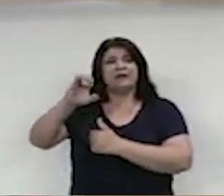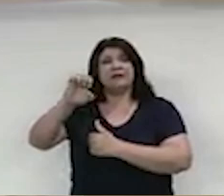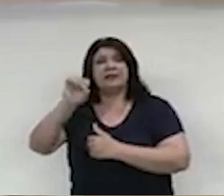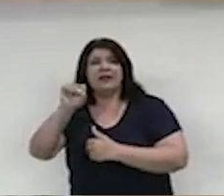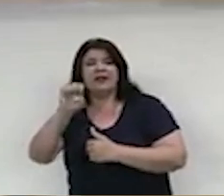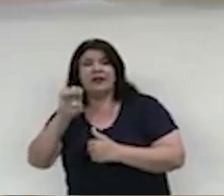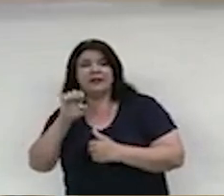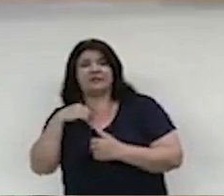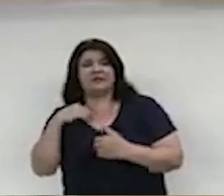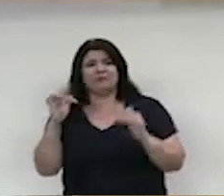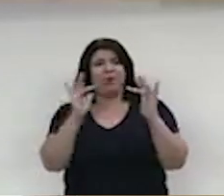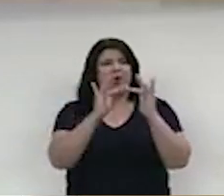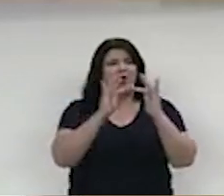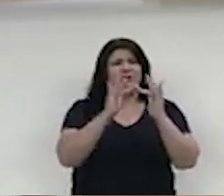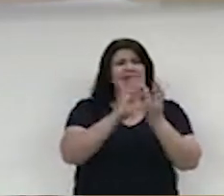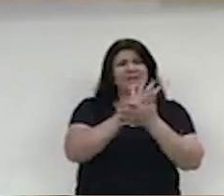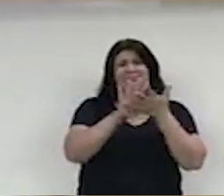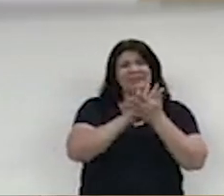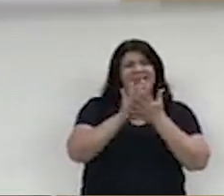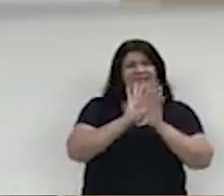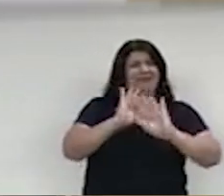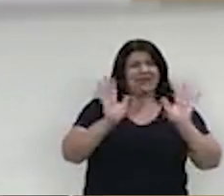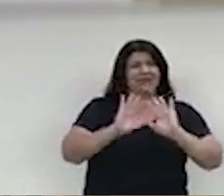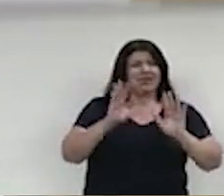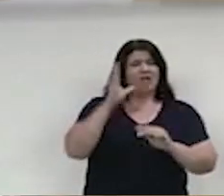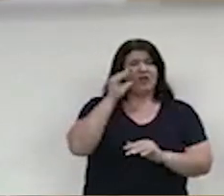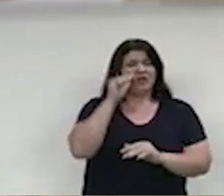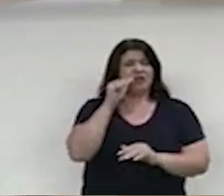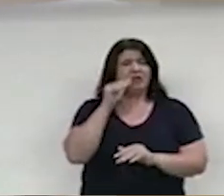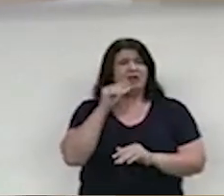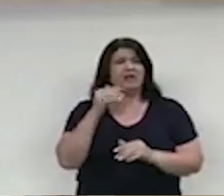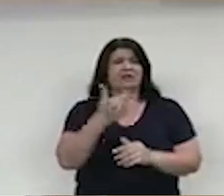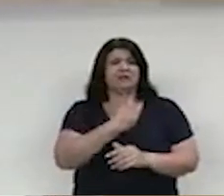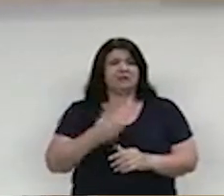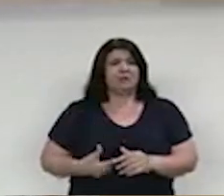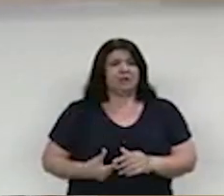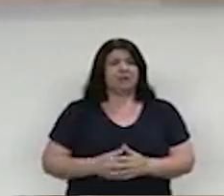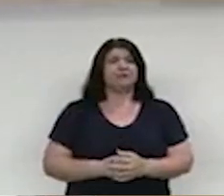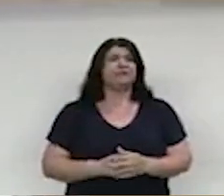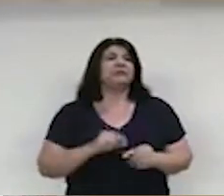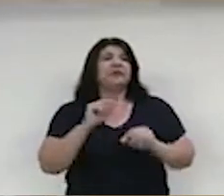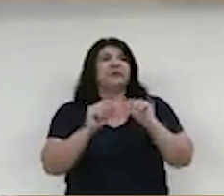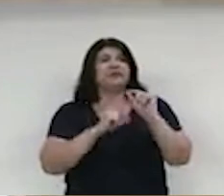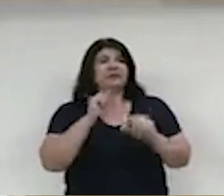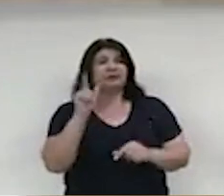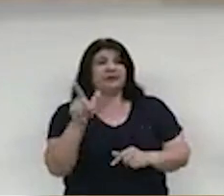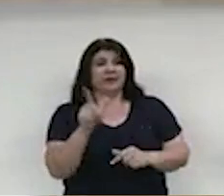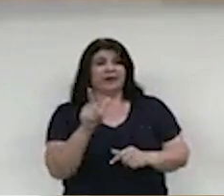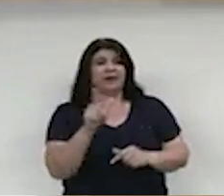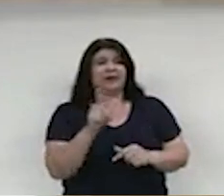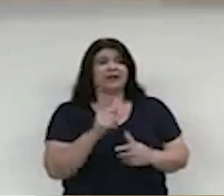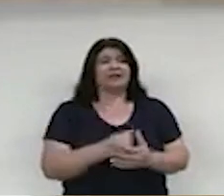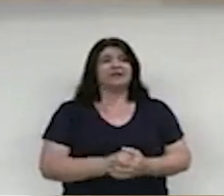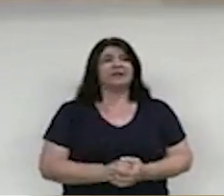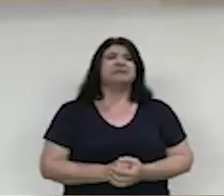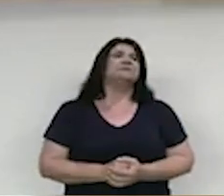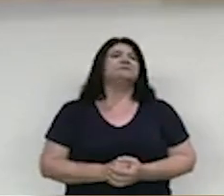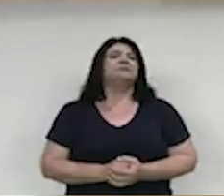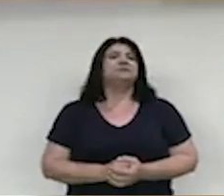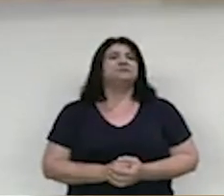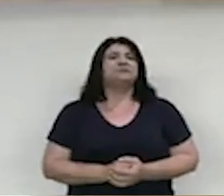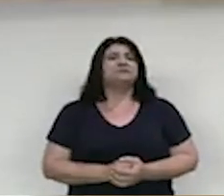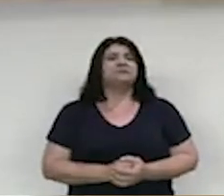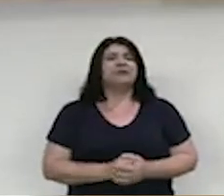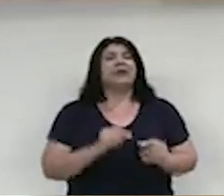muitos servidores públicos. Faz tempo, hein? Em 1994, eleito presidente da entidade social. Novamente, tempos difíceis se